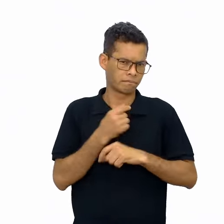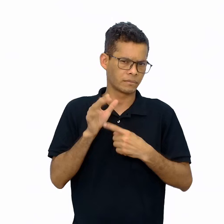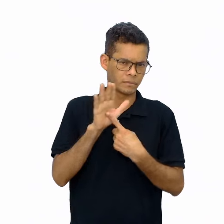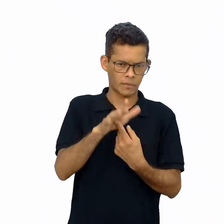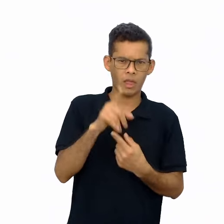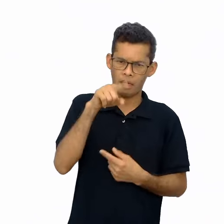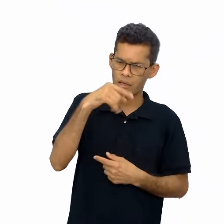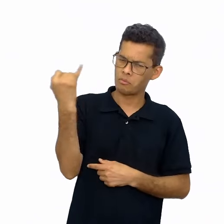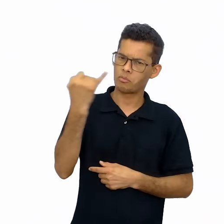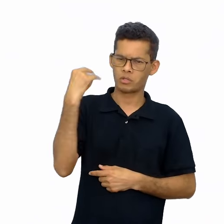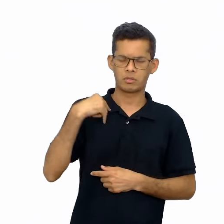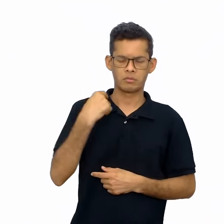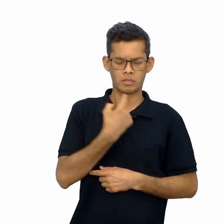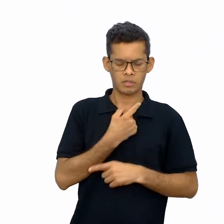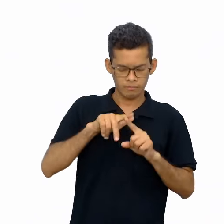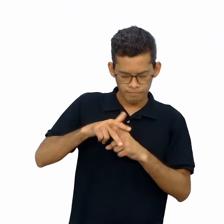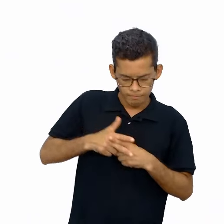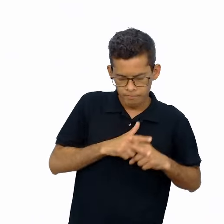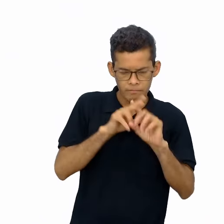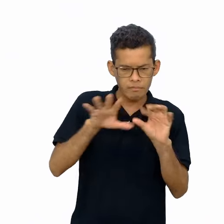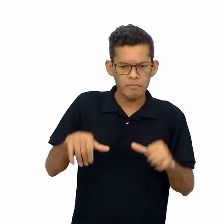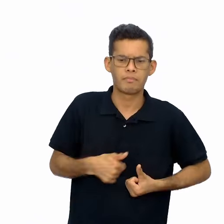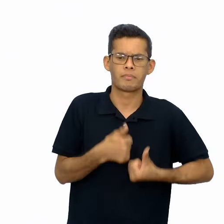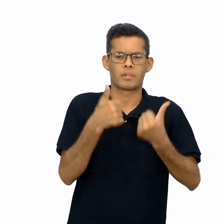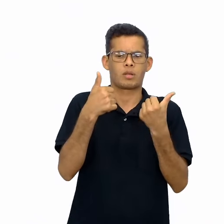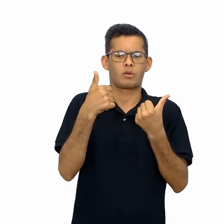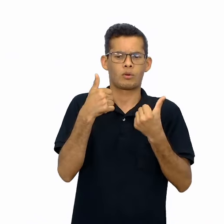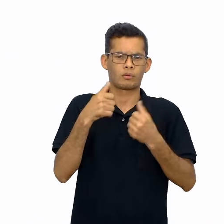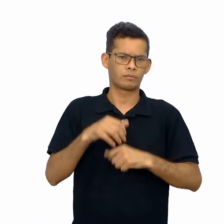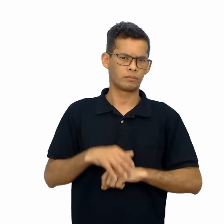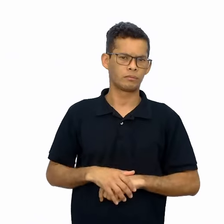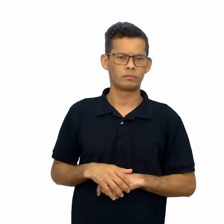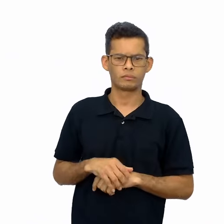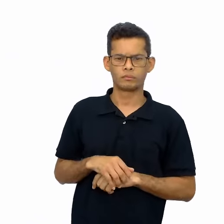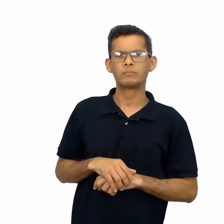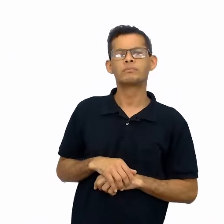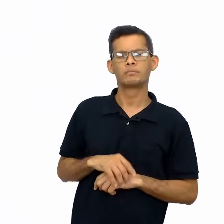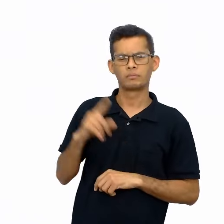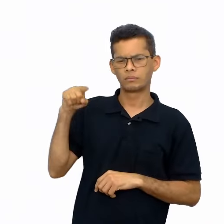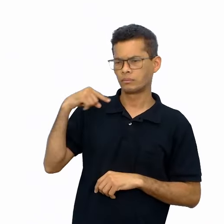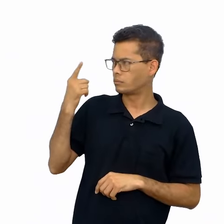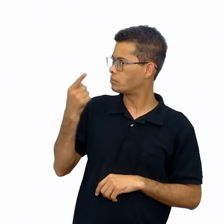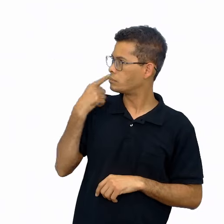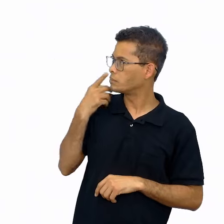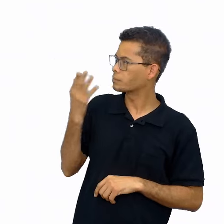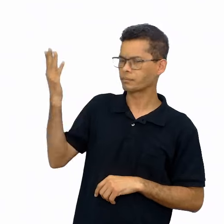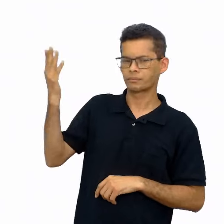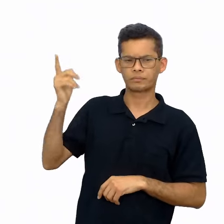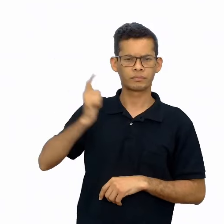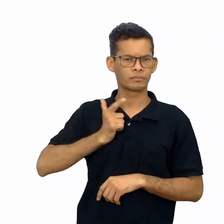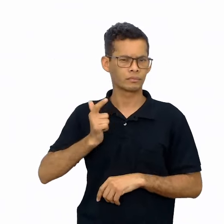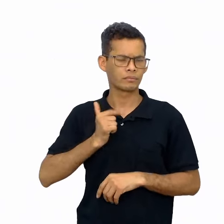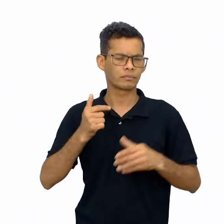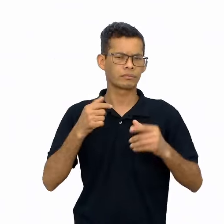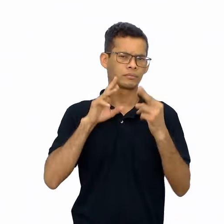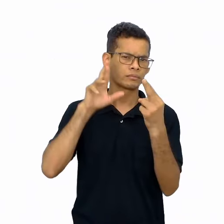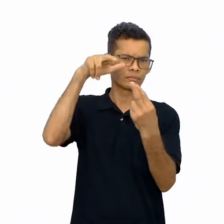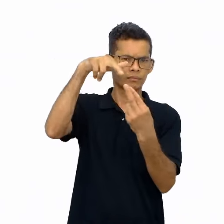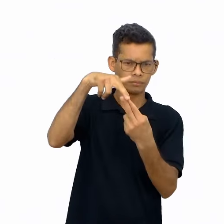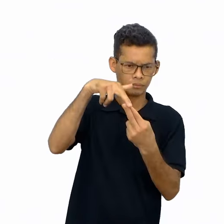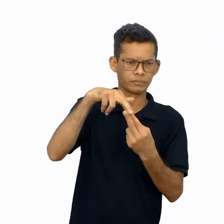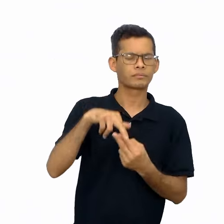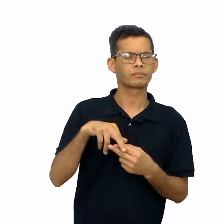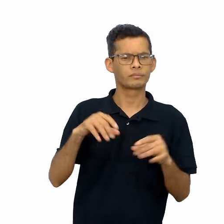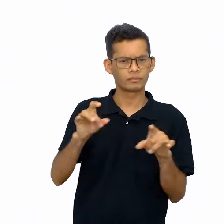nós, para que possamos sempre aprimorar o nosso trabalho. No próximo slide, nós temos as referências